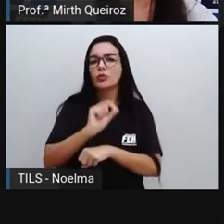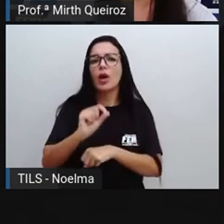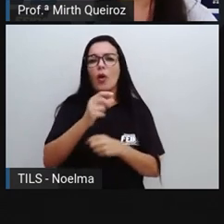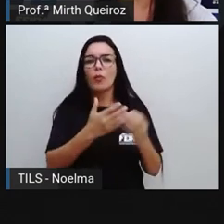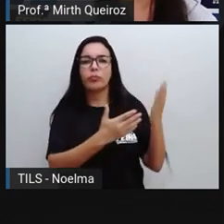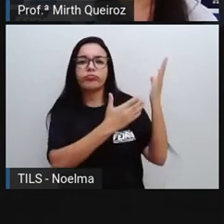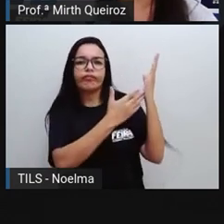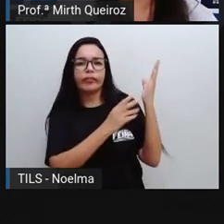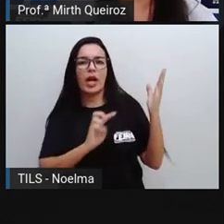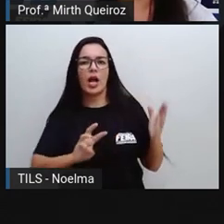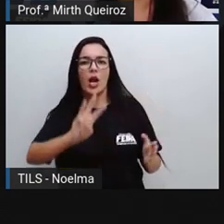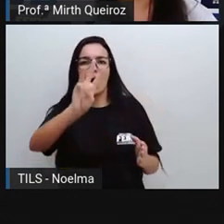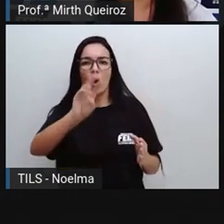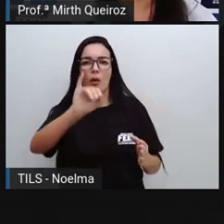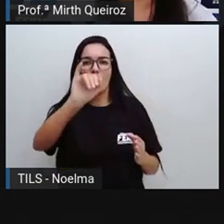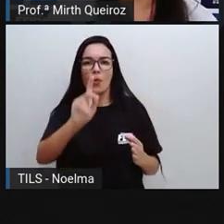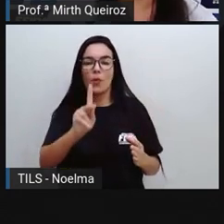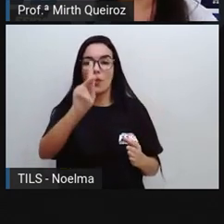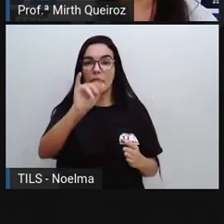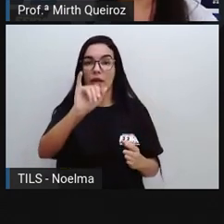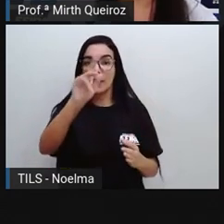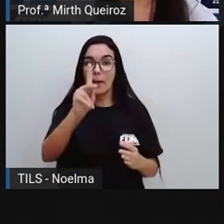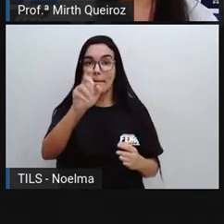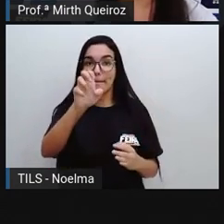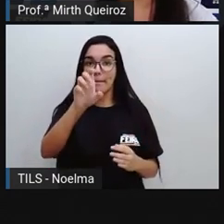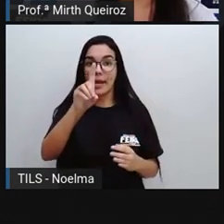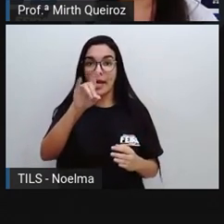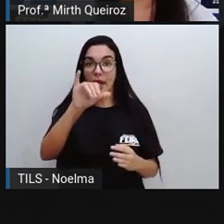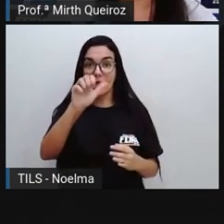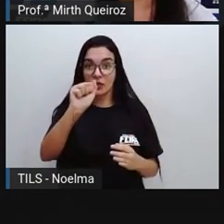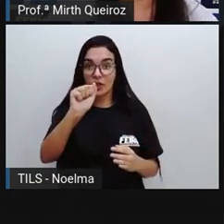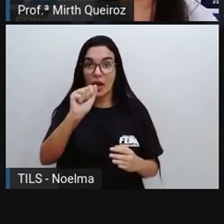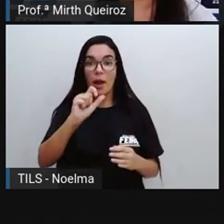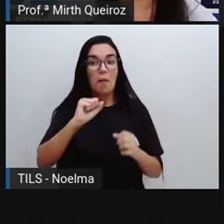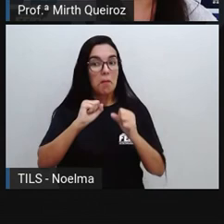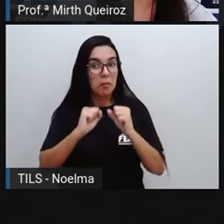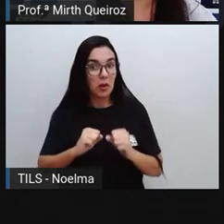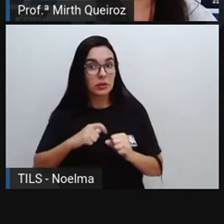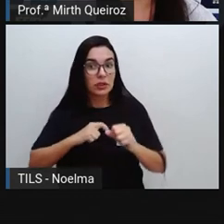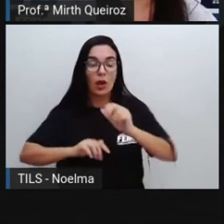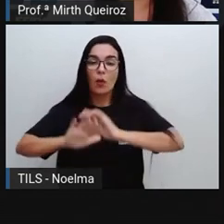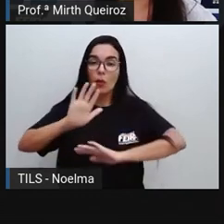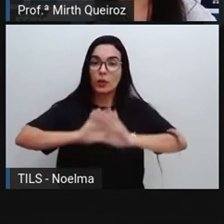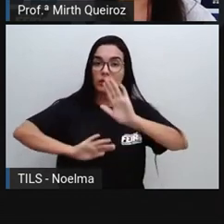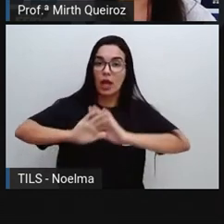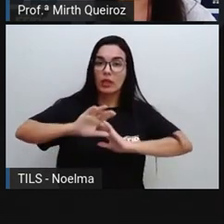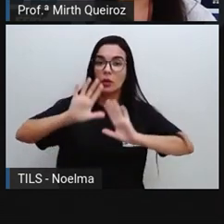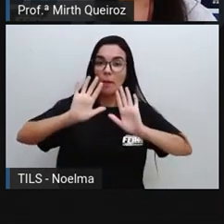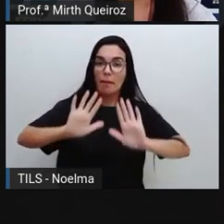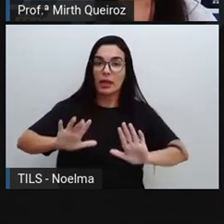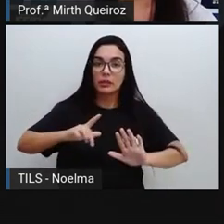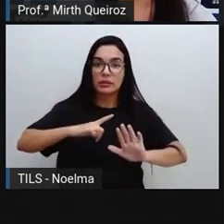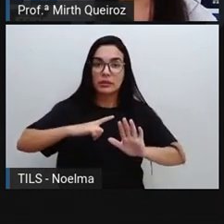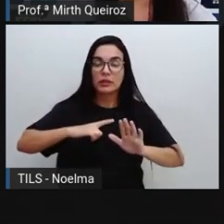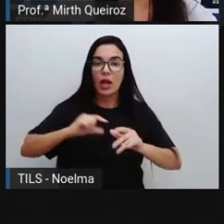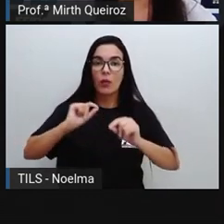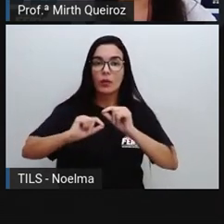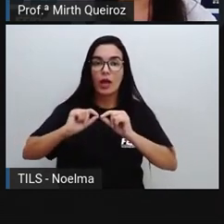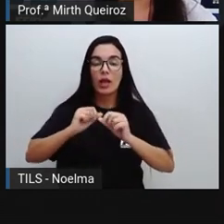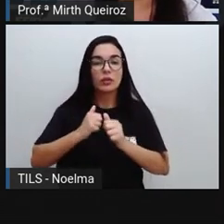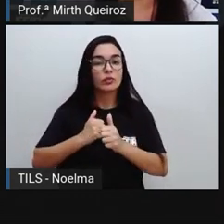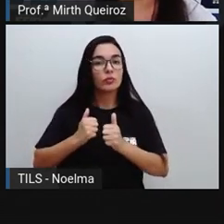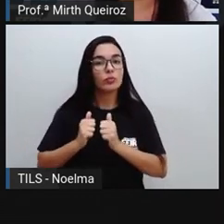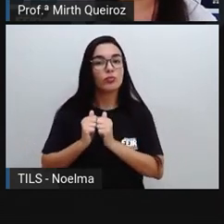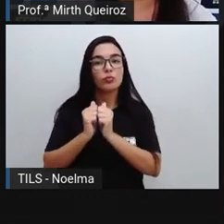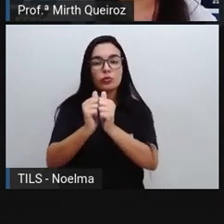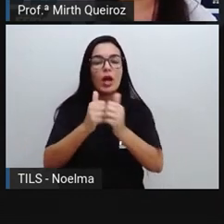Porém, gente tem que tomar muito cuidado porque na Wikipedia é um tipo de enciclopédia, né? Que é colaborativa.